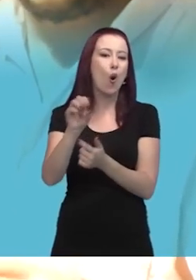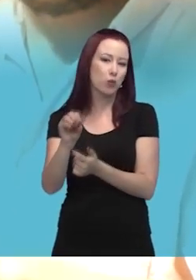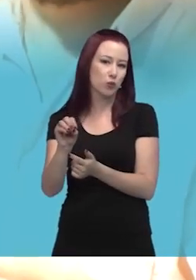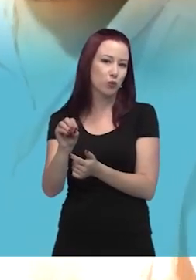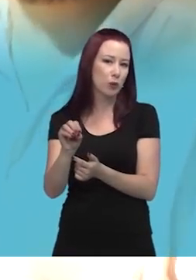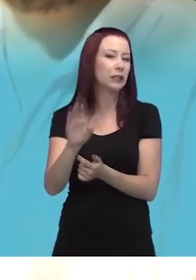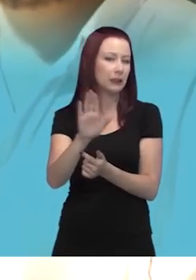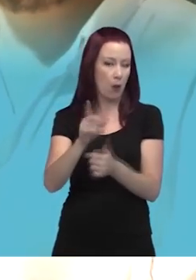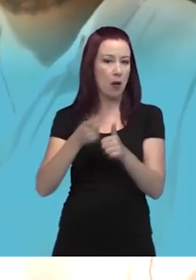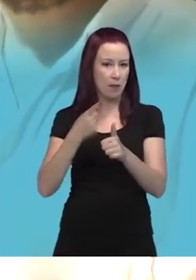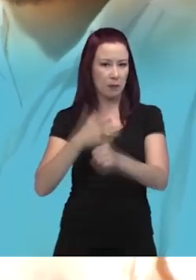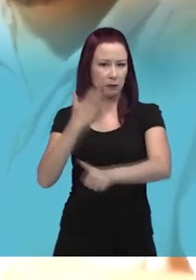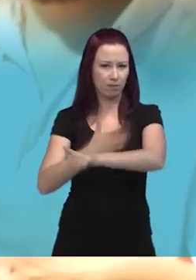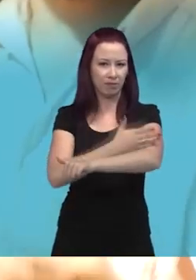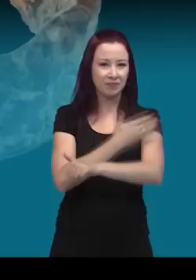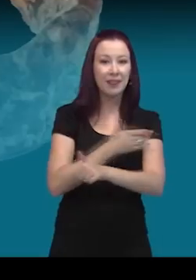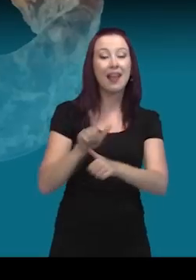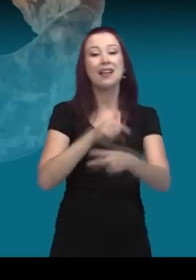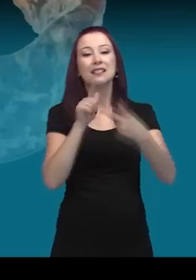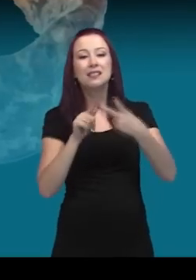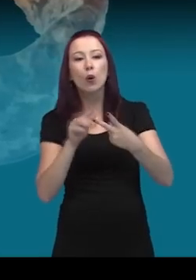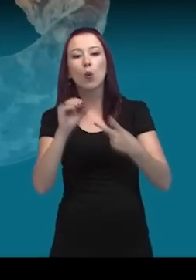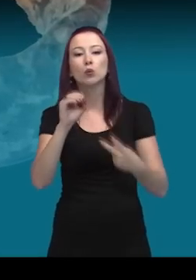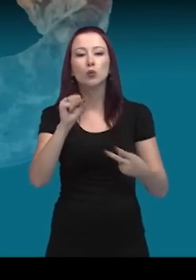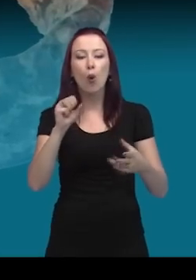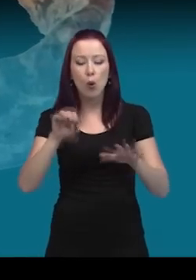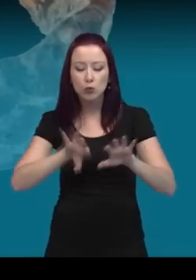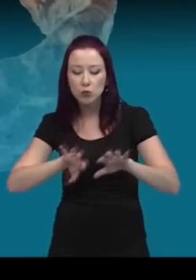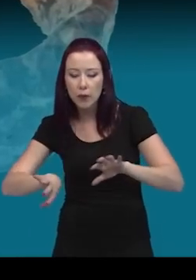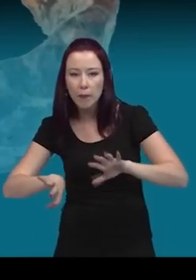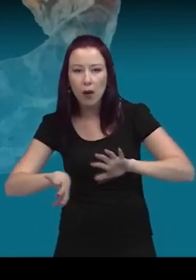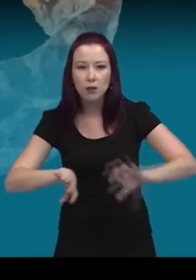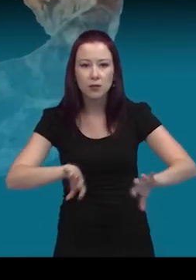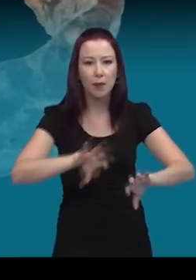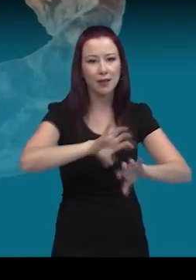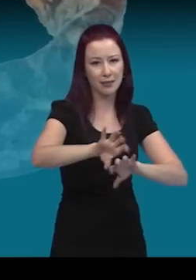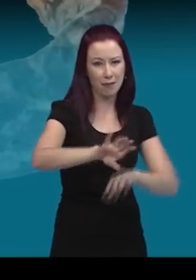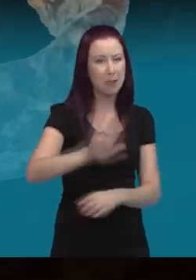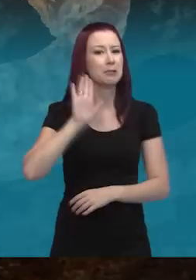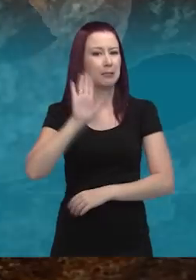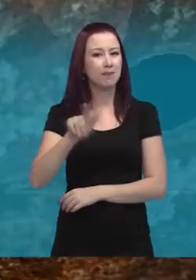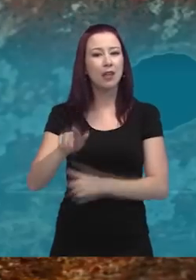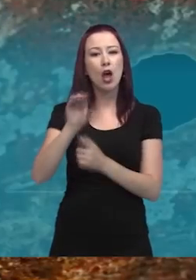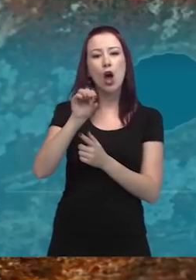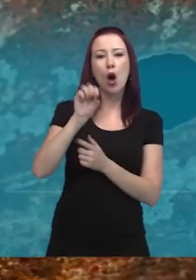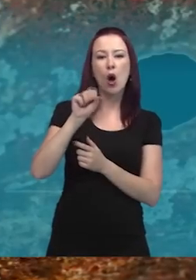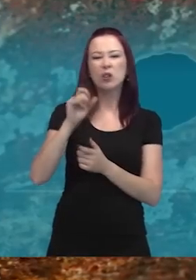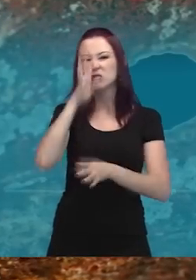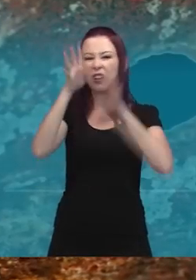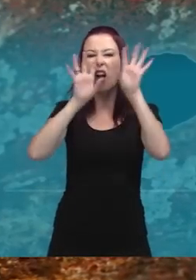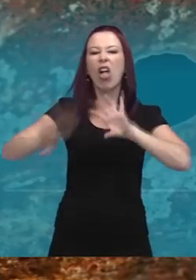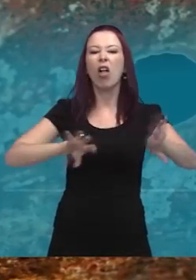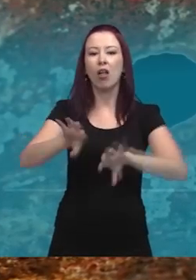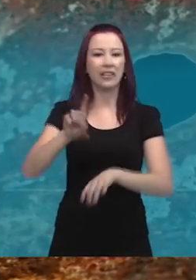retalhavam o corpo, e num segundo momento eles reorganizavam esses ossos para realizar o enterramento. E essa reorganização desses ossos cortados não era